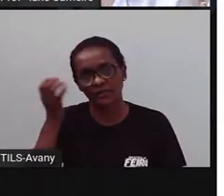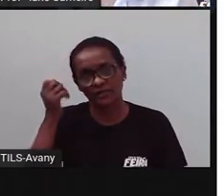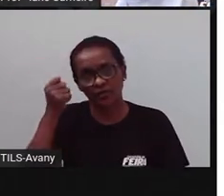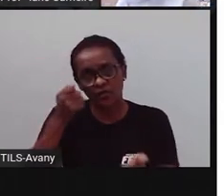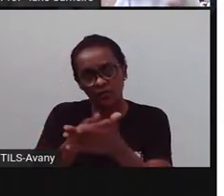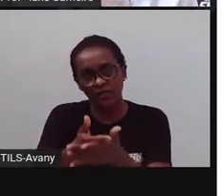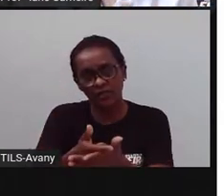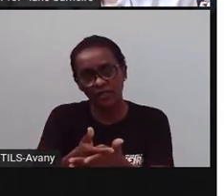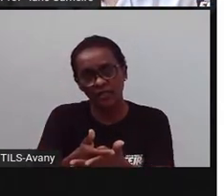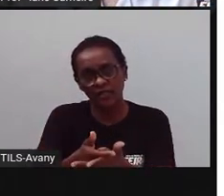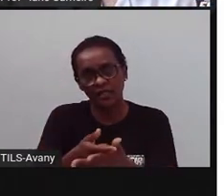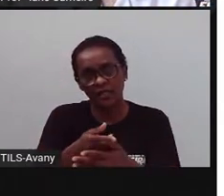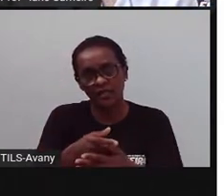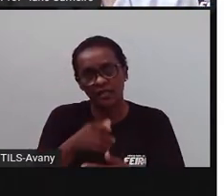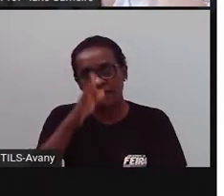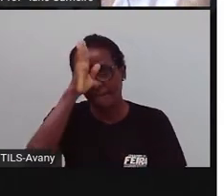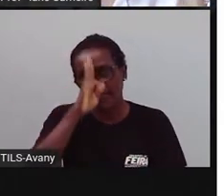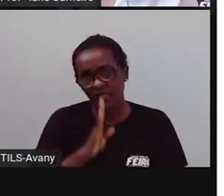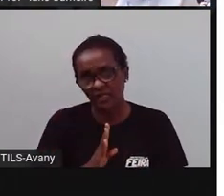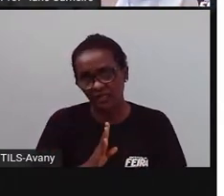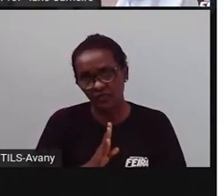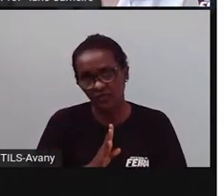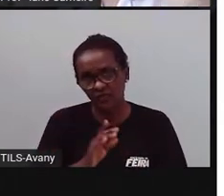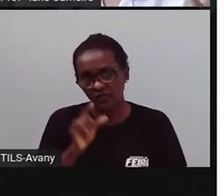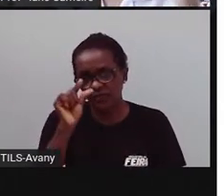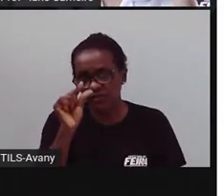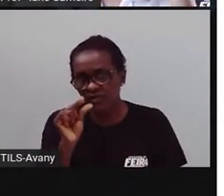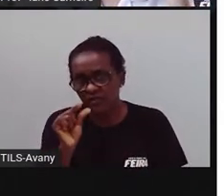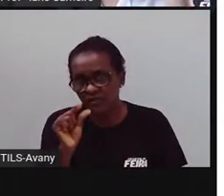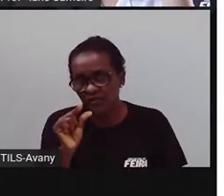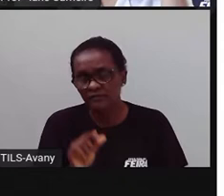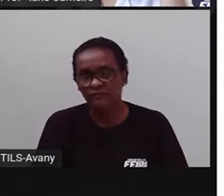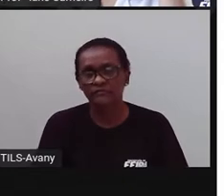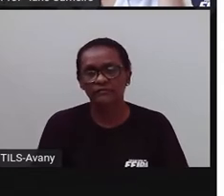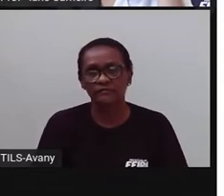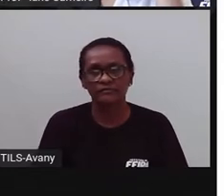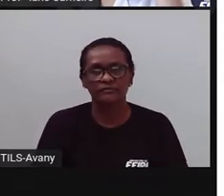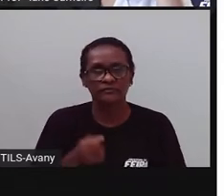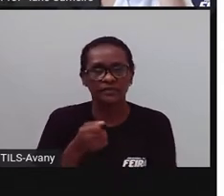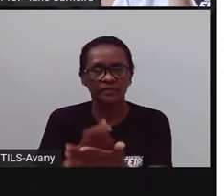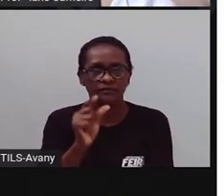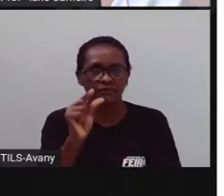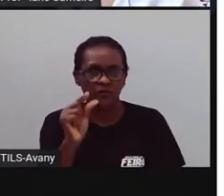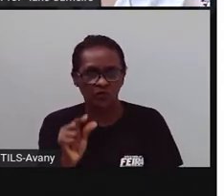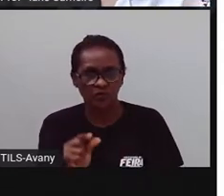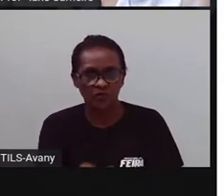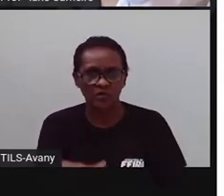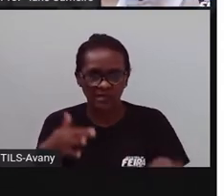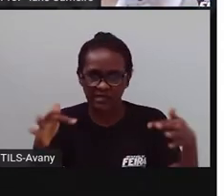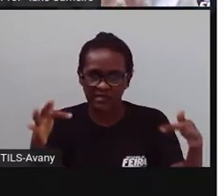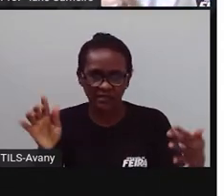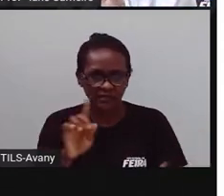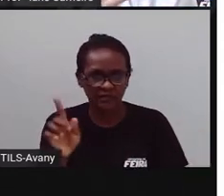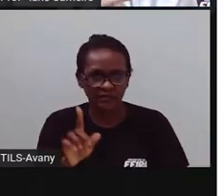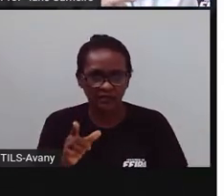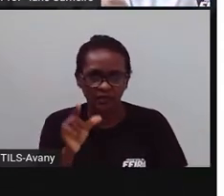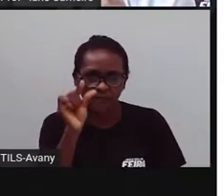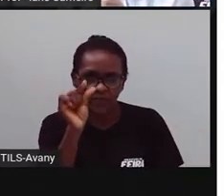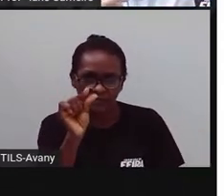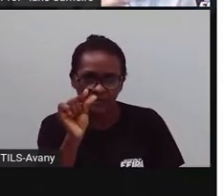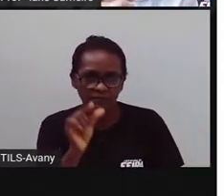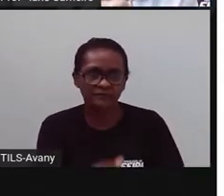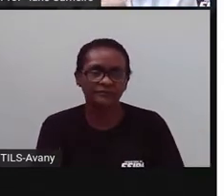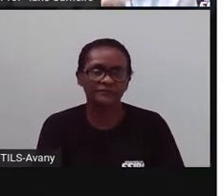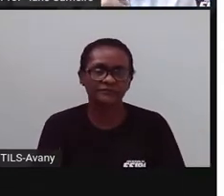pra comprar, né? Também objetos pra revender em suas lojas. Então, é uma cidade que o comércio, ela tá